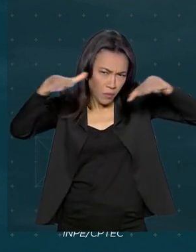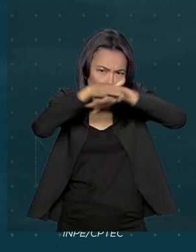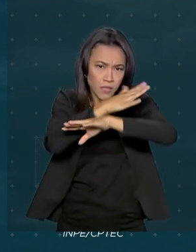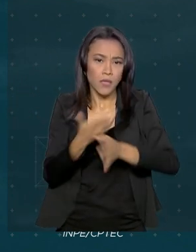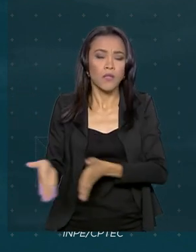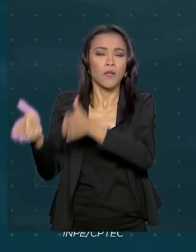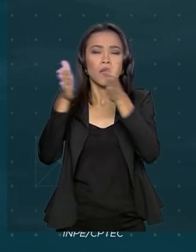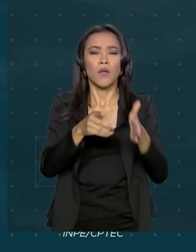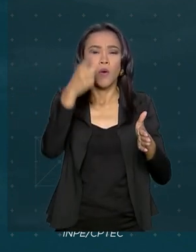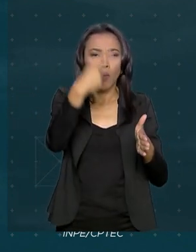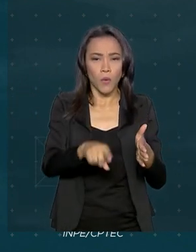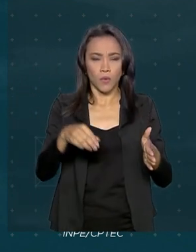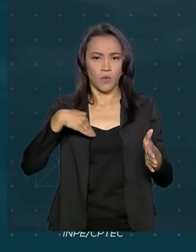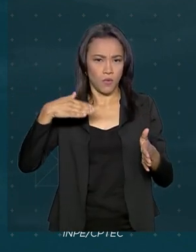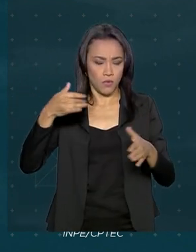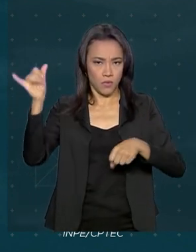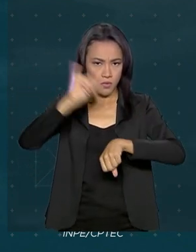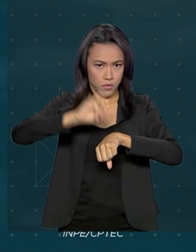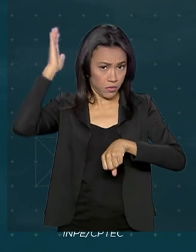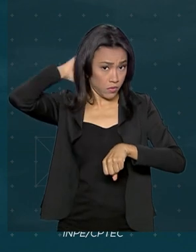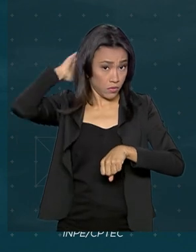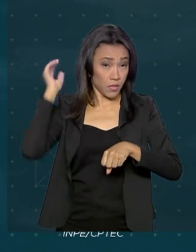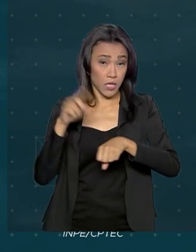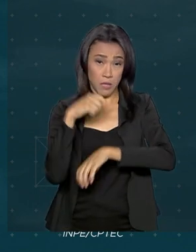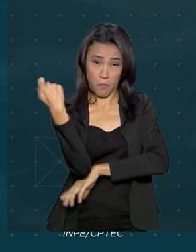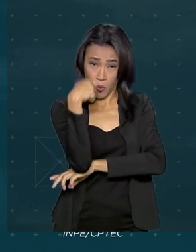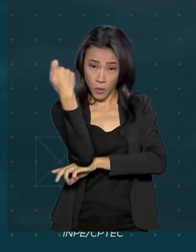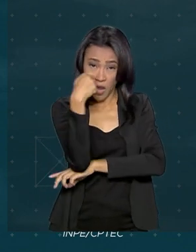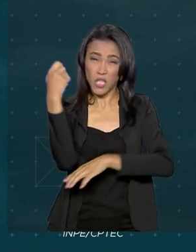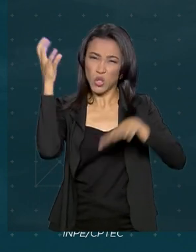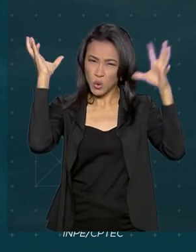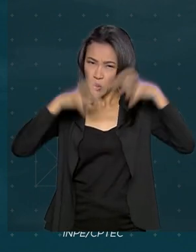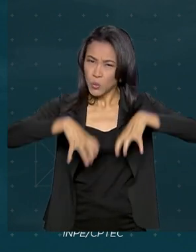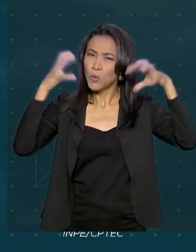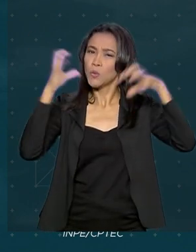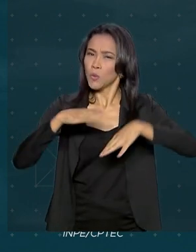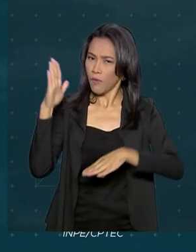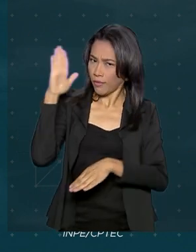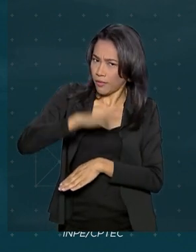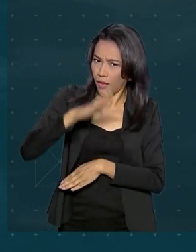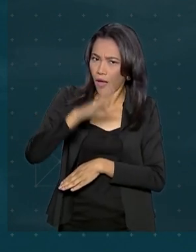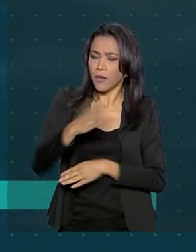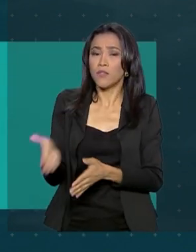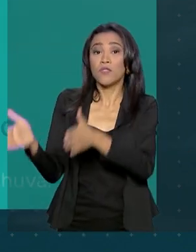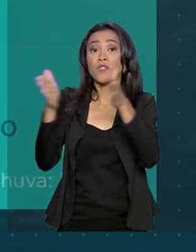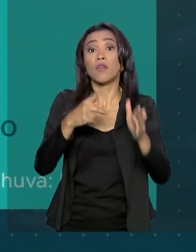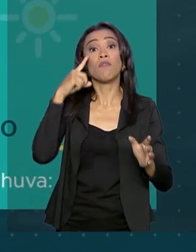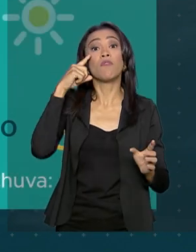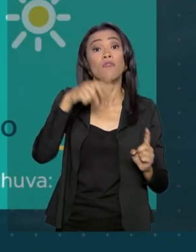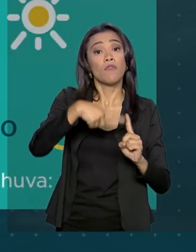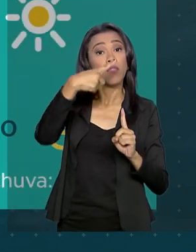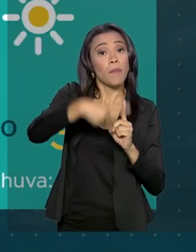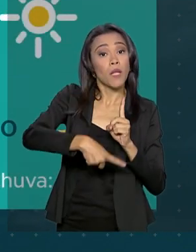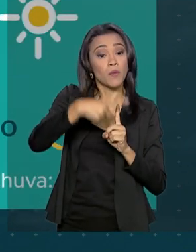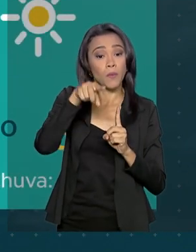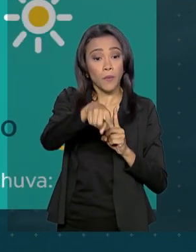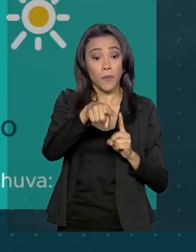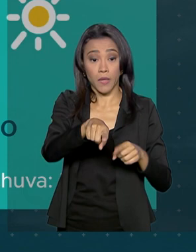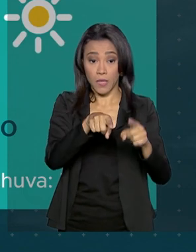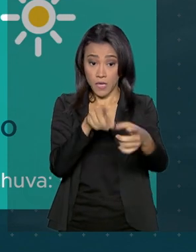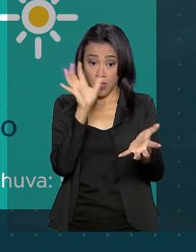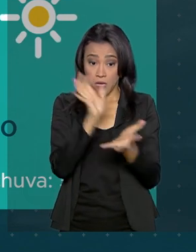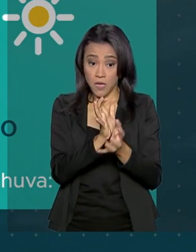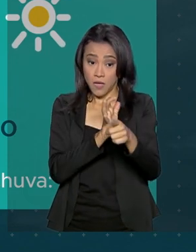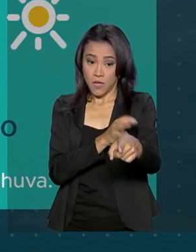Em Manaus e Porto Alegre, pancadas de chuva à tarde. Vamos agora às temperaturas. Em Macapá, os